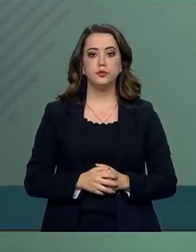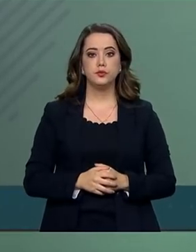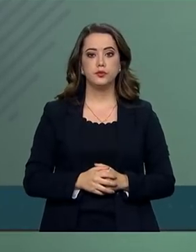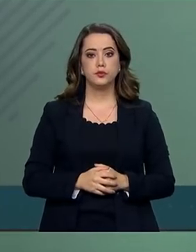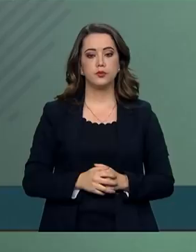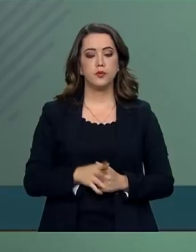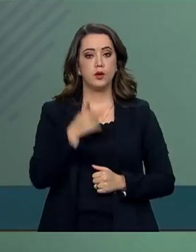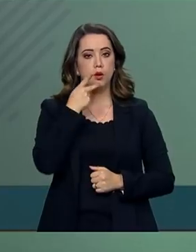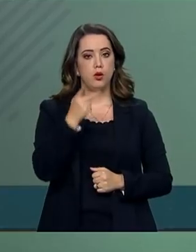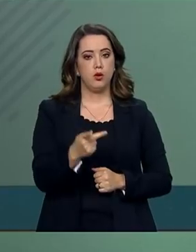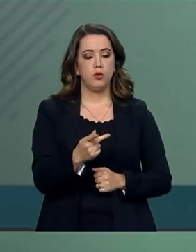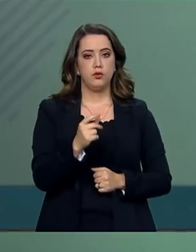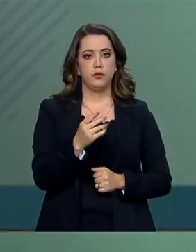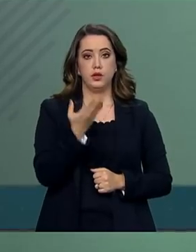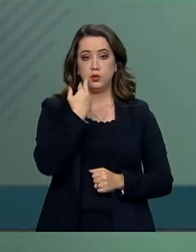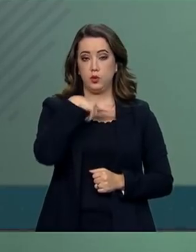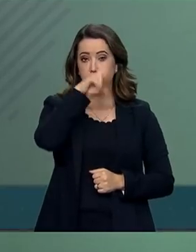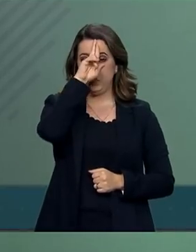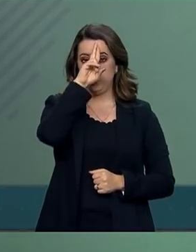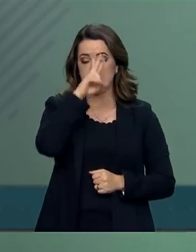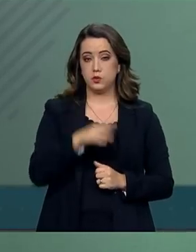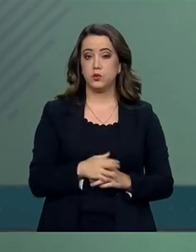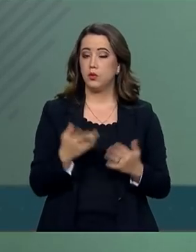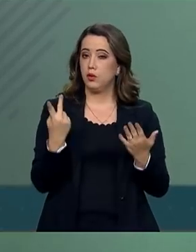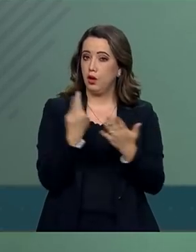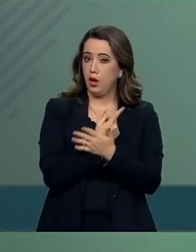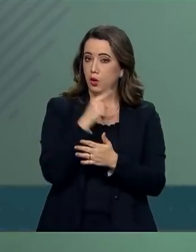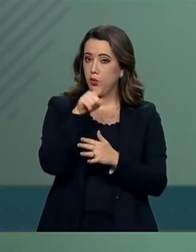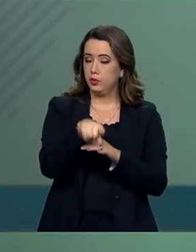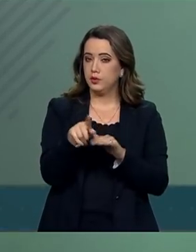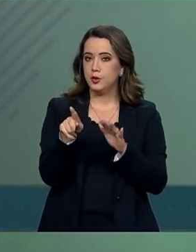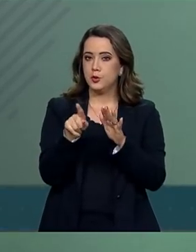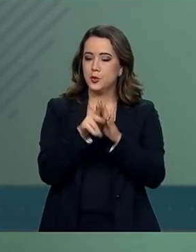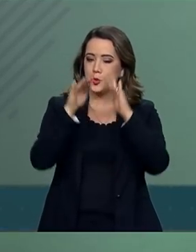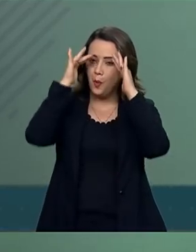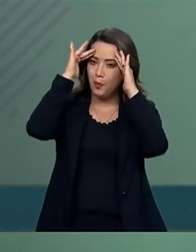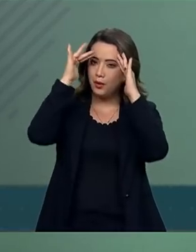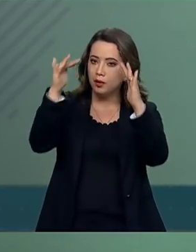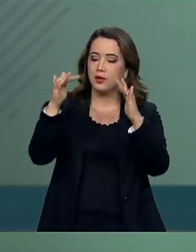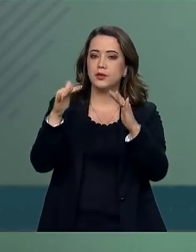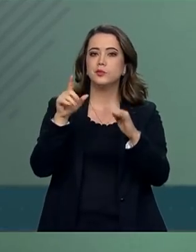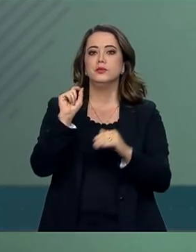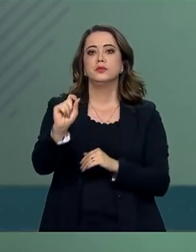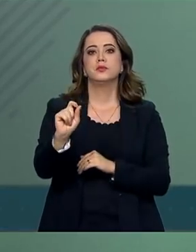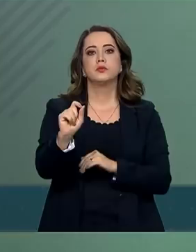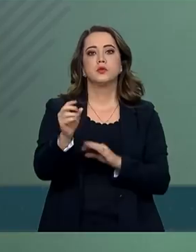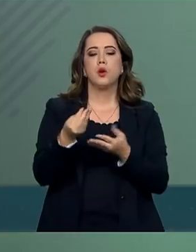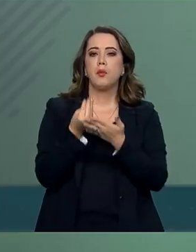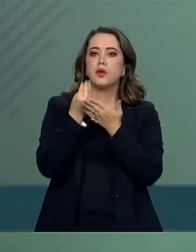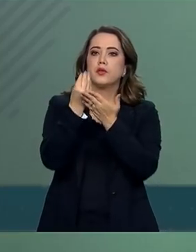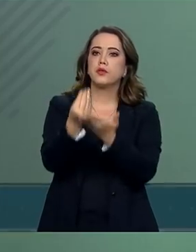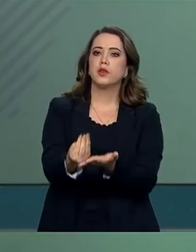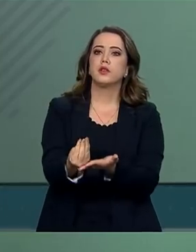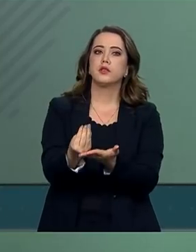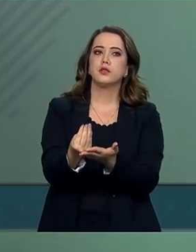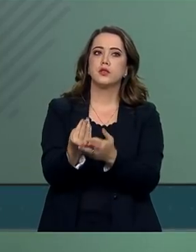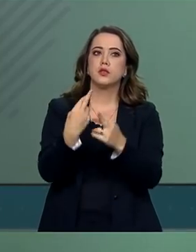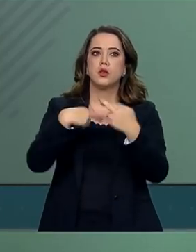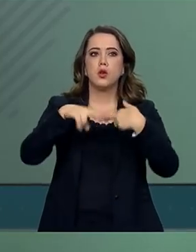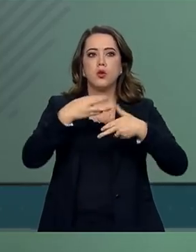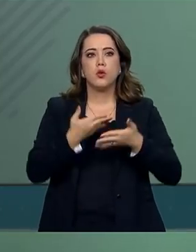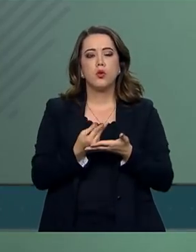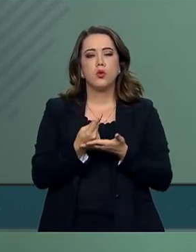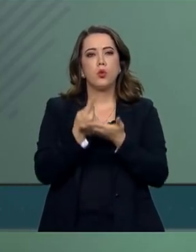Com relação ao almoço realizado em sua homenagem para a entrega do prêmio